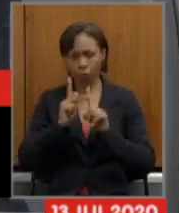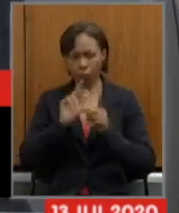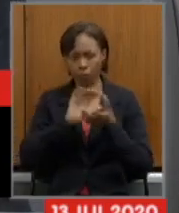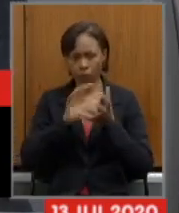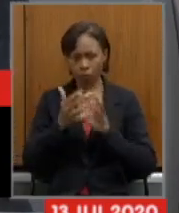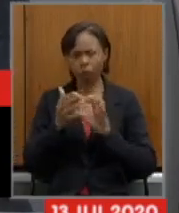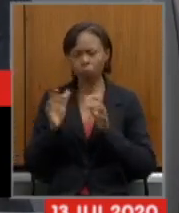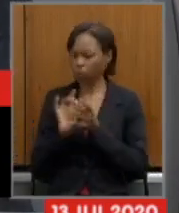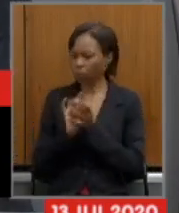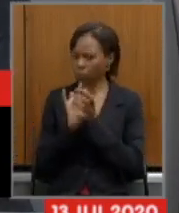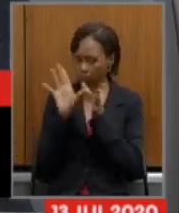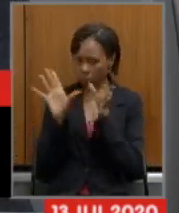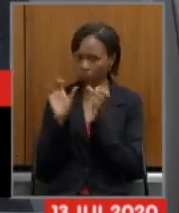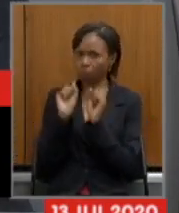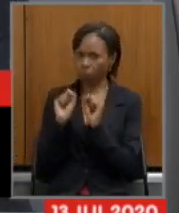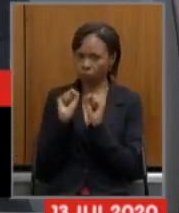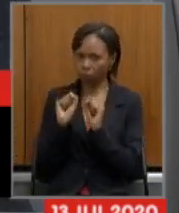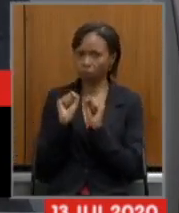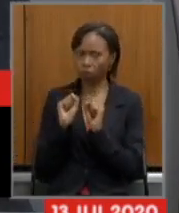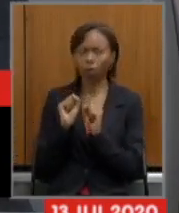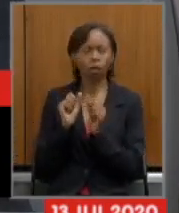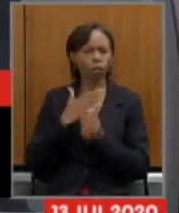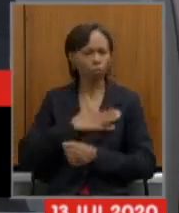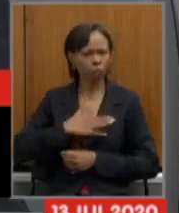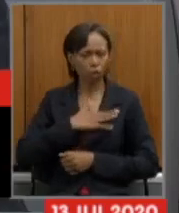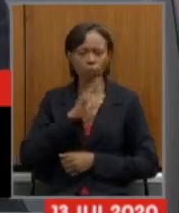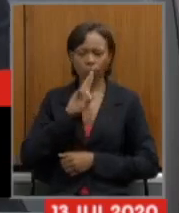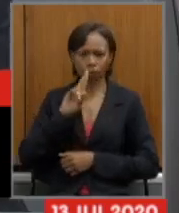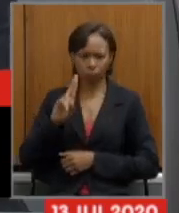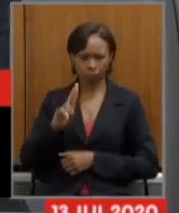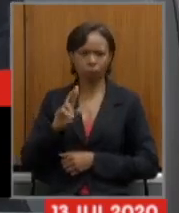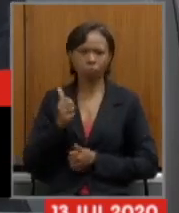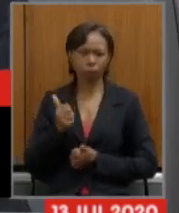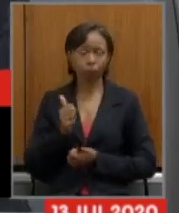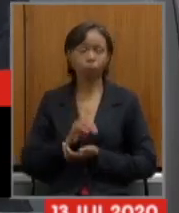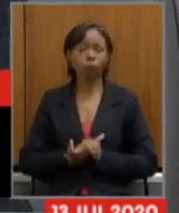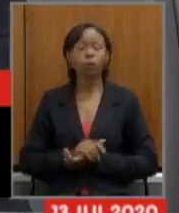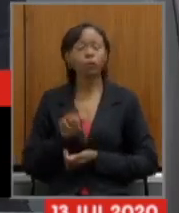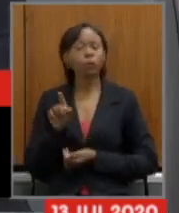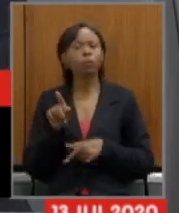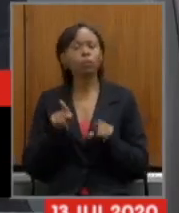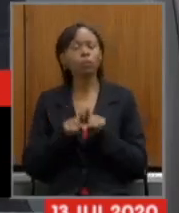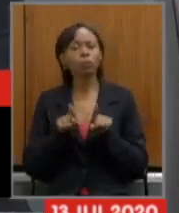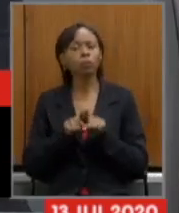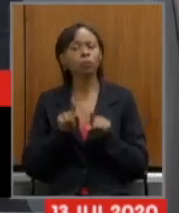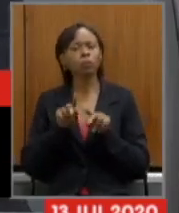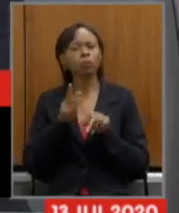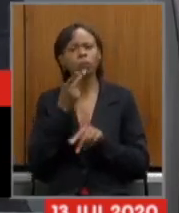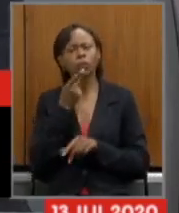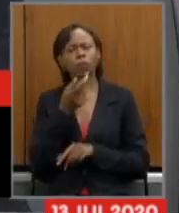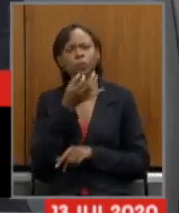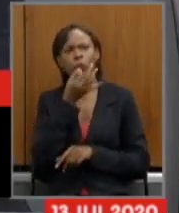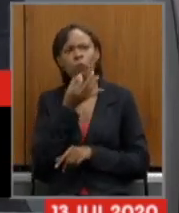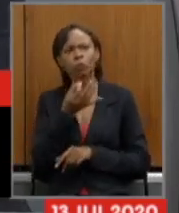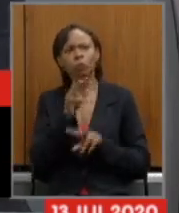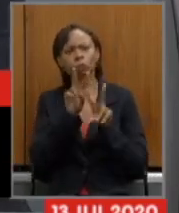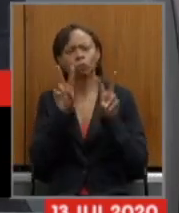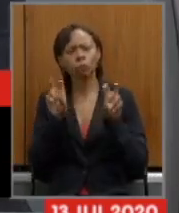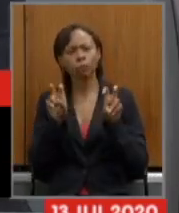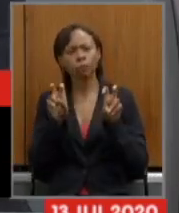sinta-se à vontade teremos bom prazer em respondê-la a senhora também comentou sobre